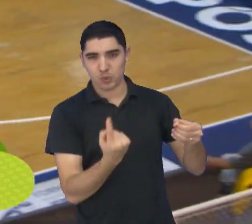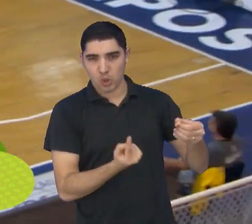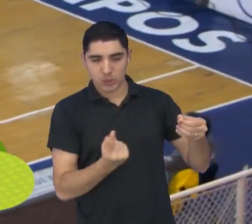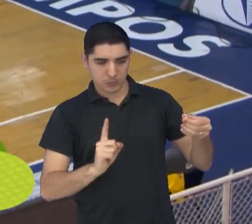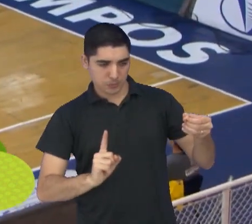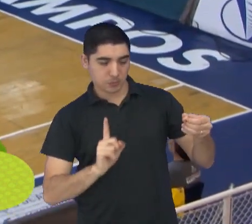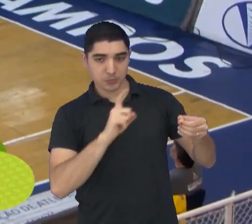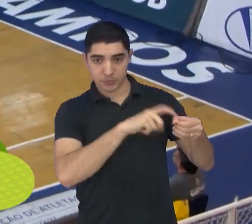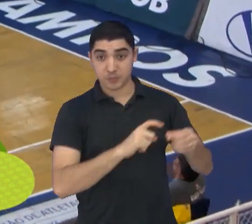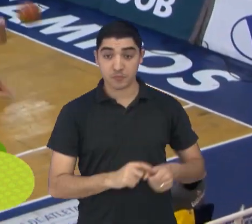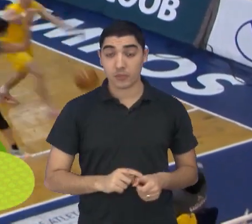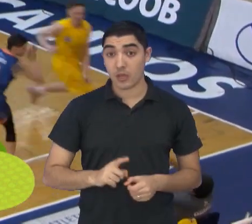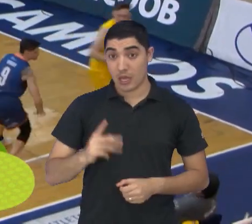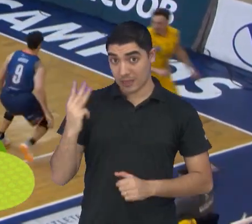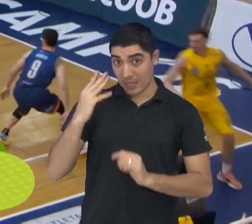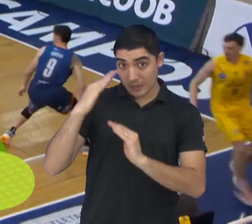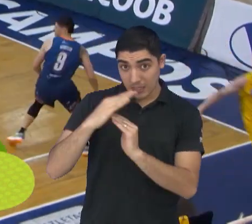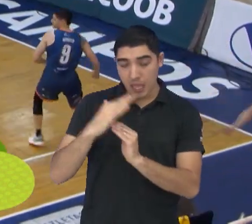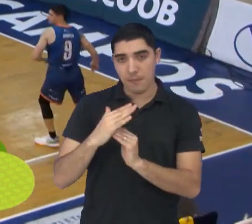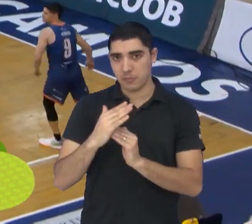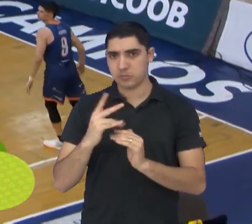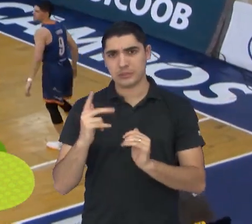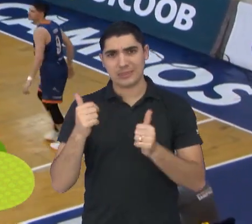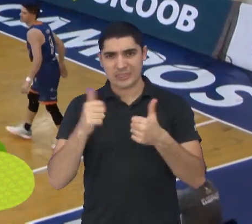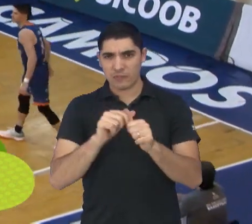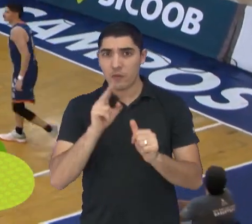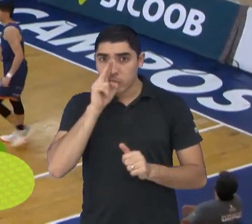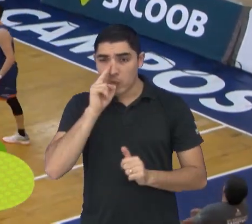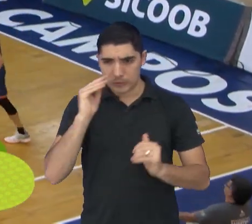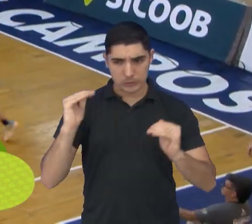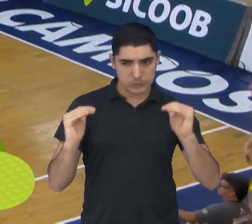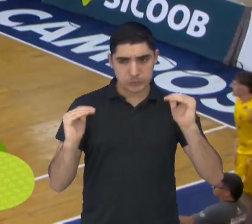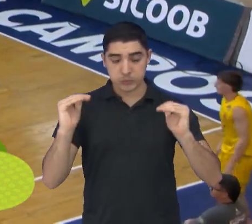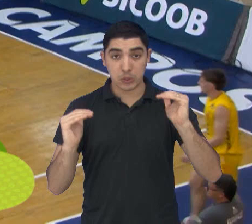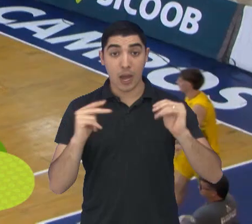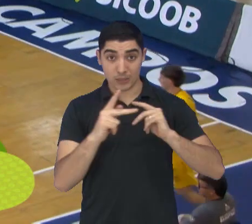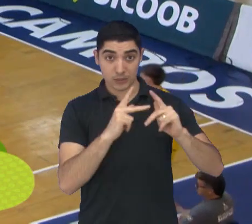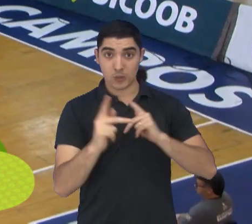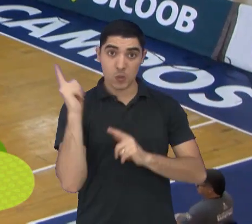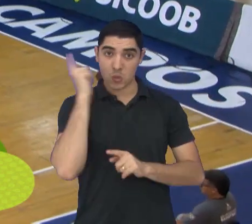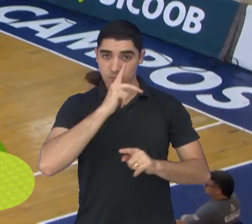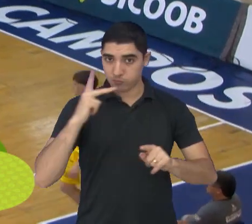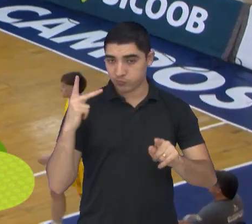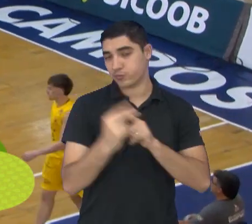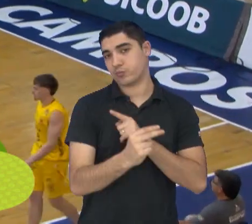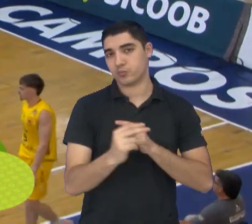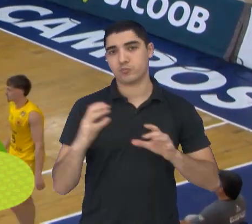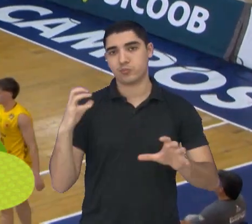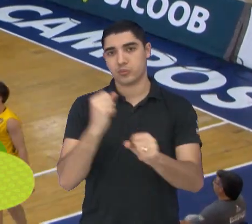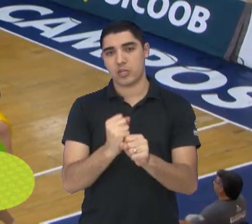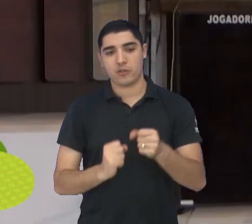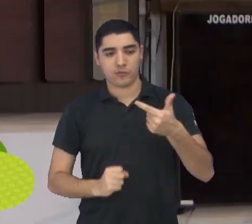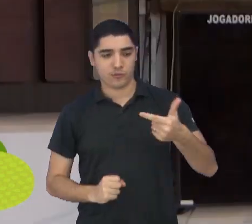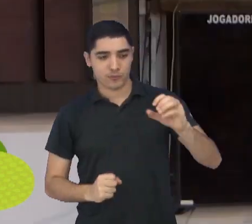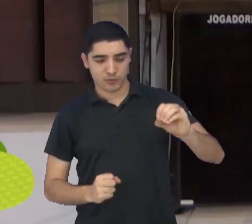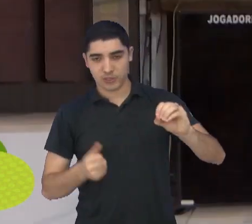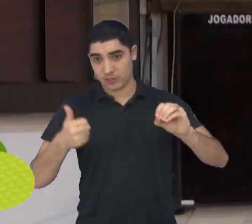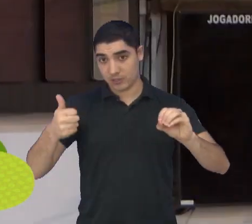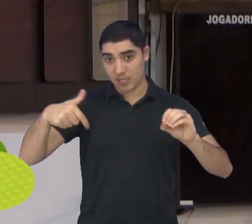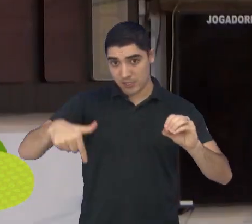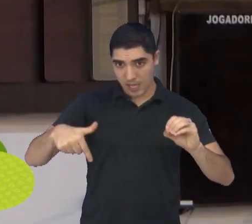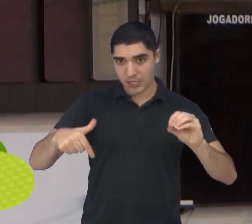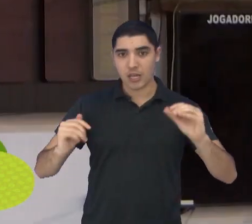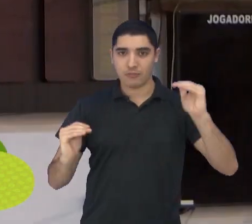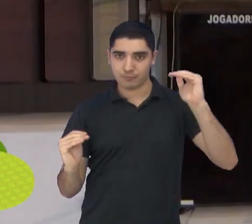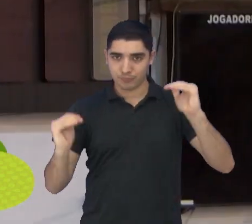E em um terceiro período igual, tecnicamente, o São José venceu a parcial por 20x17. Caindo a